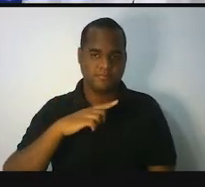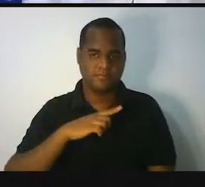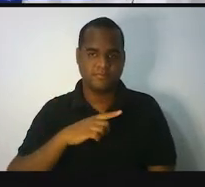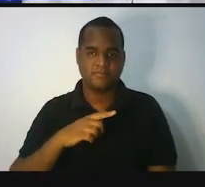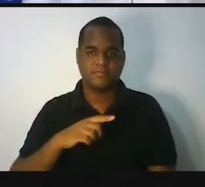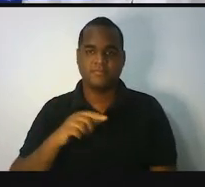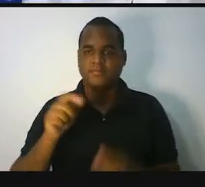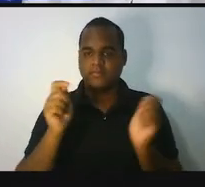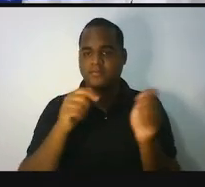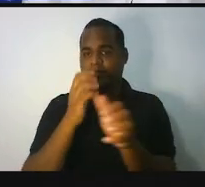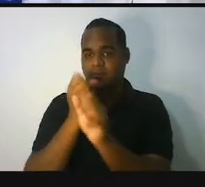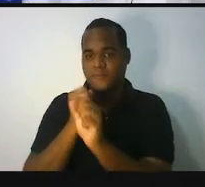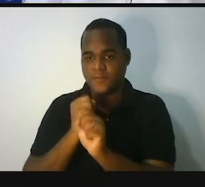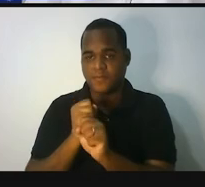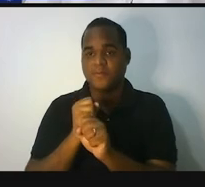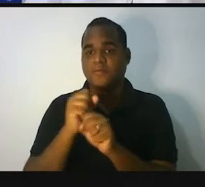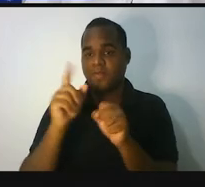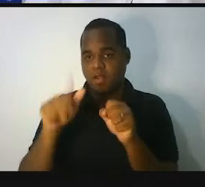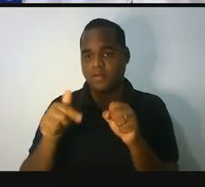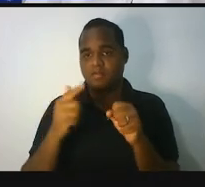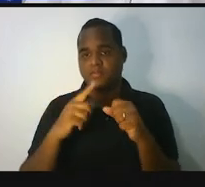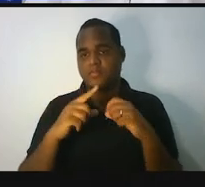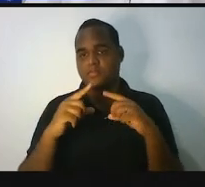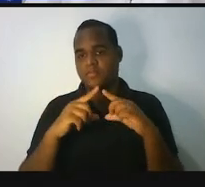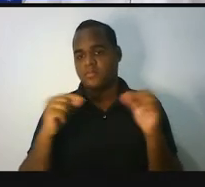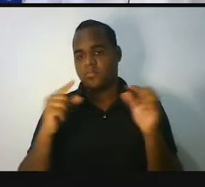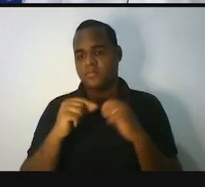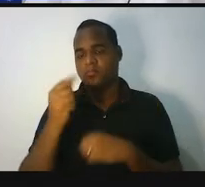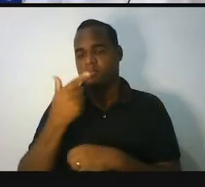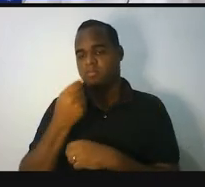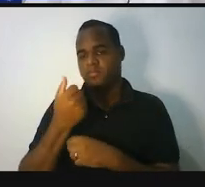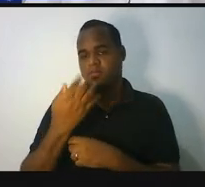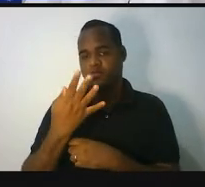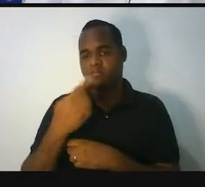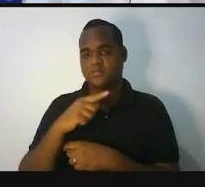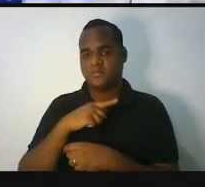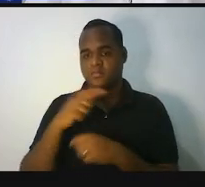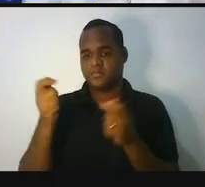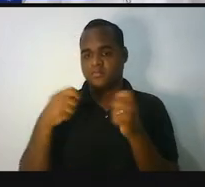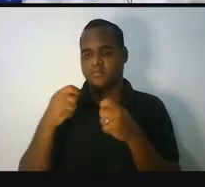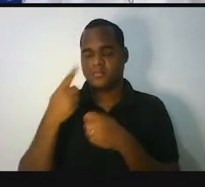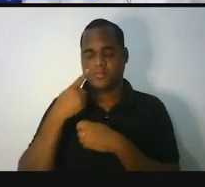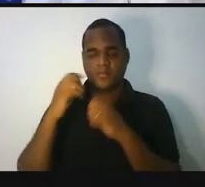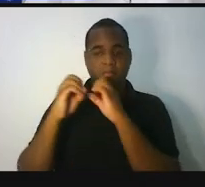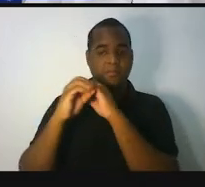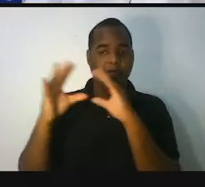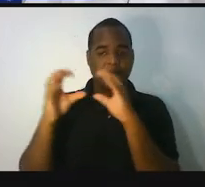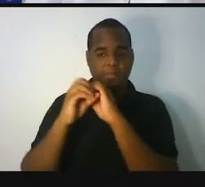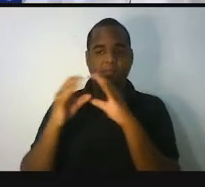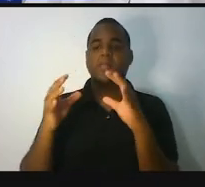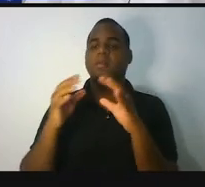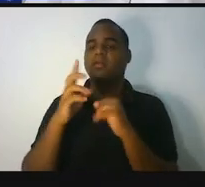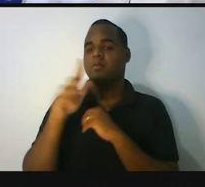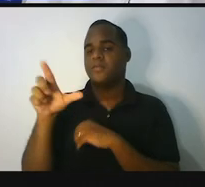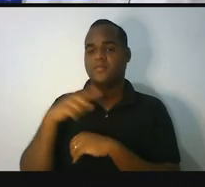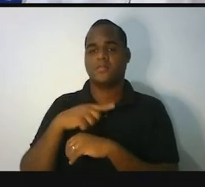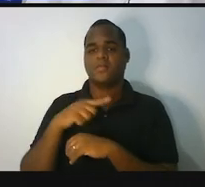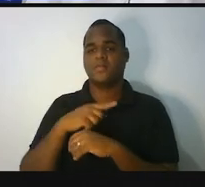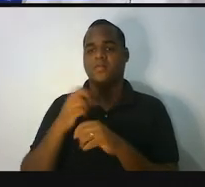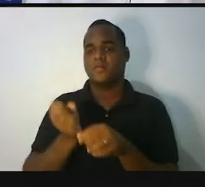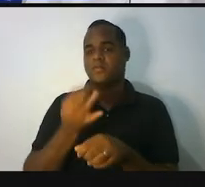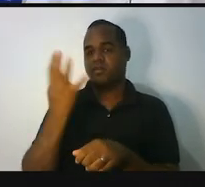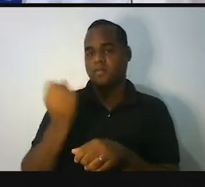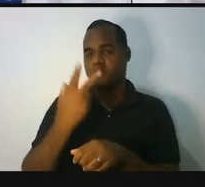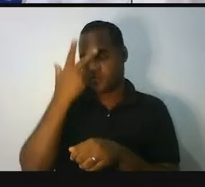tem aqui o número de habitantes de Brasília em 2014, você vai descobrir o número de habitantes